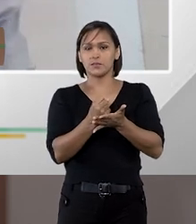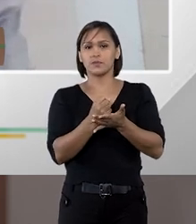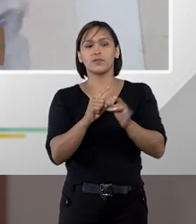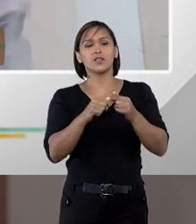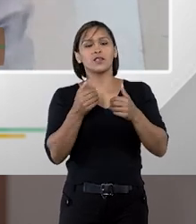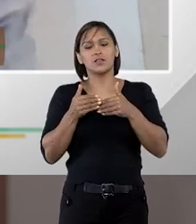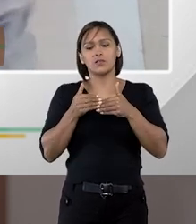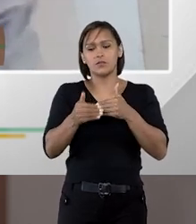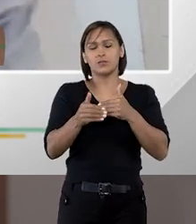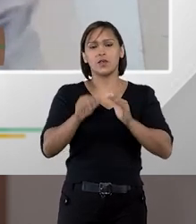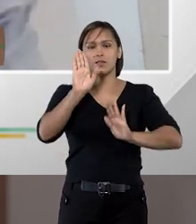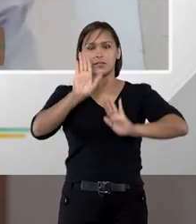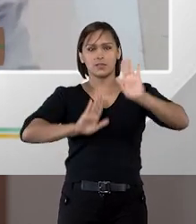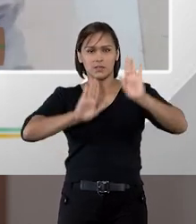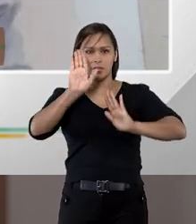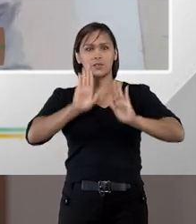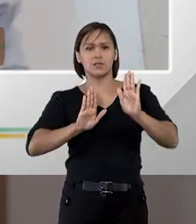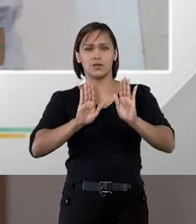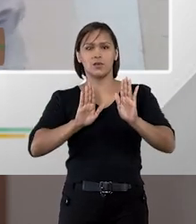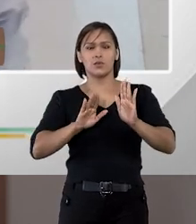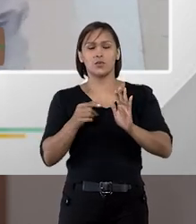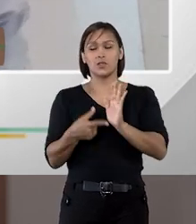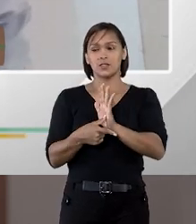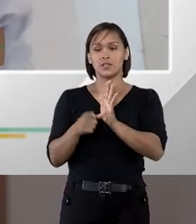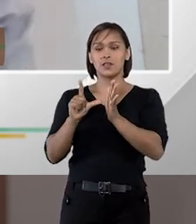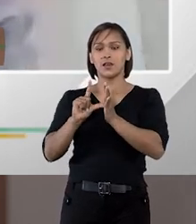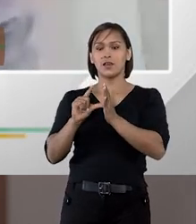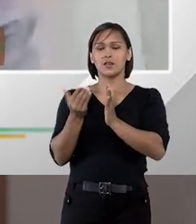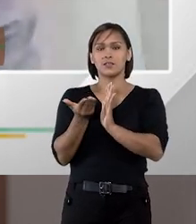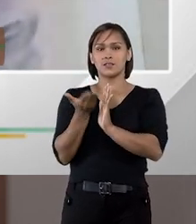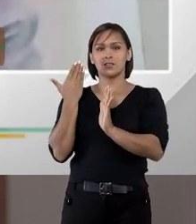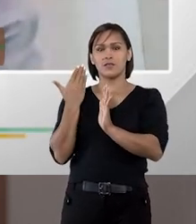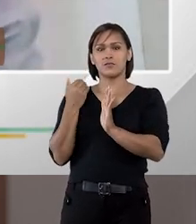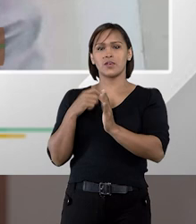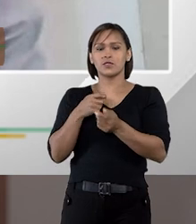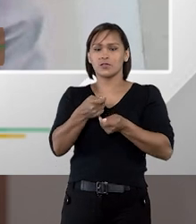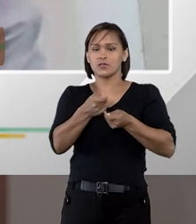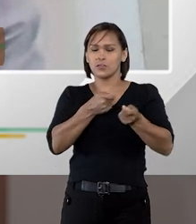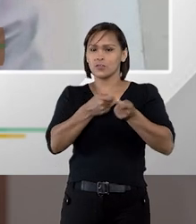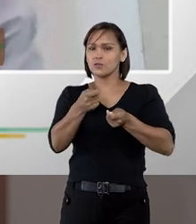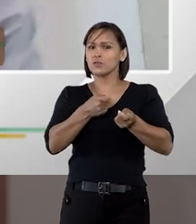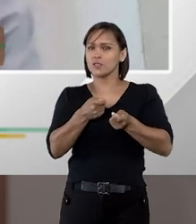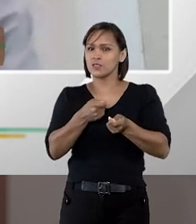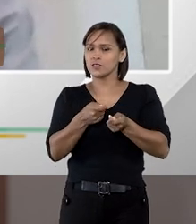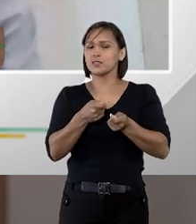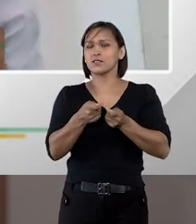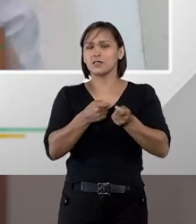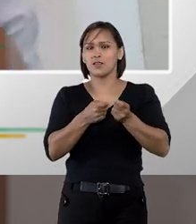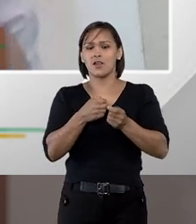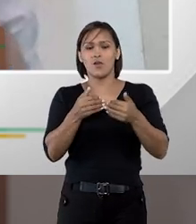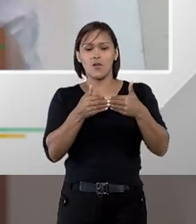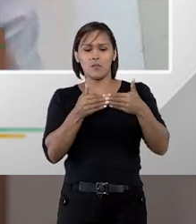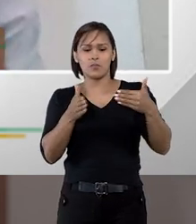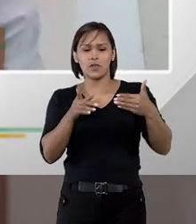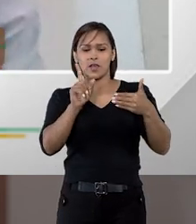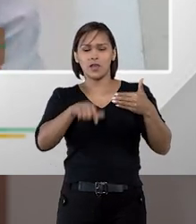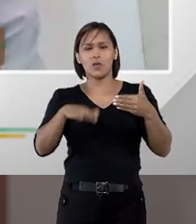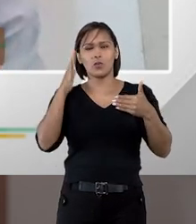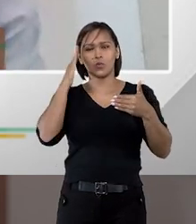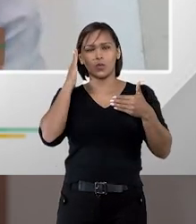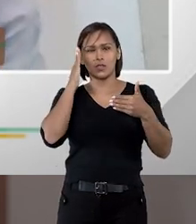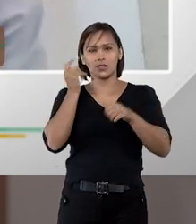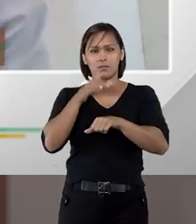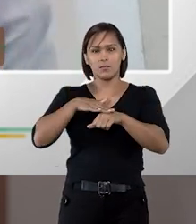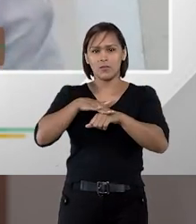né? Então, é um procedimento listatório que antes da fase de competição abre espaço